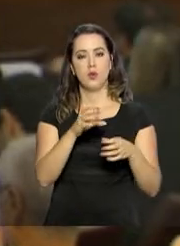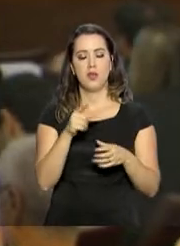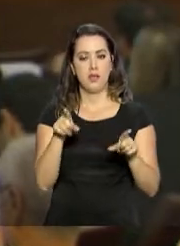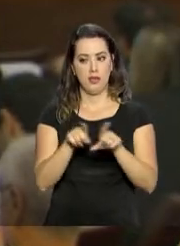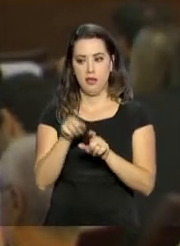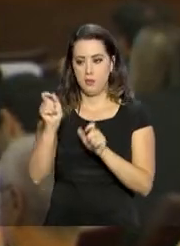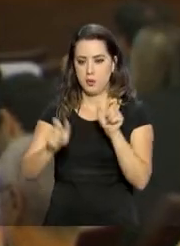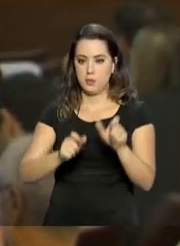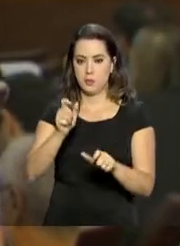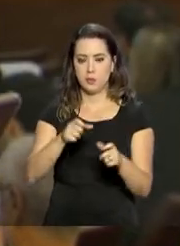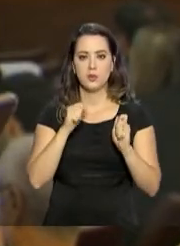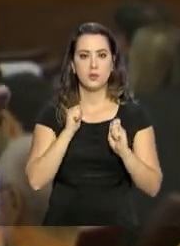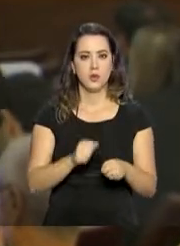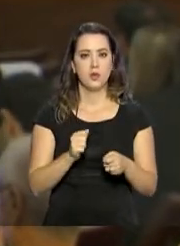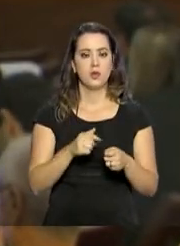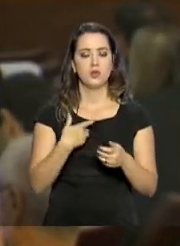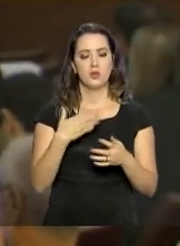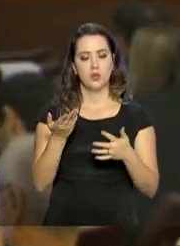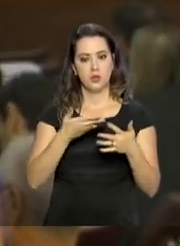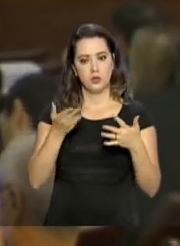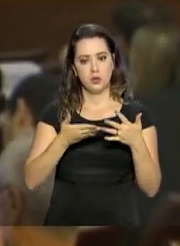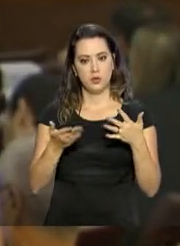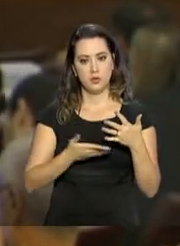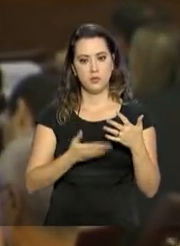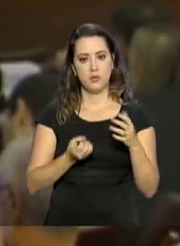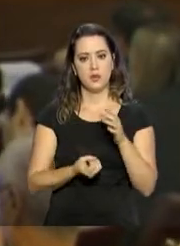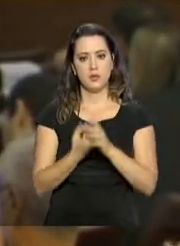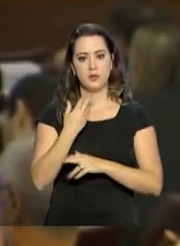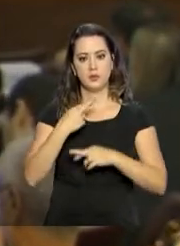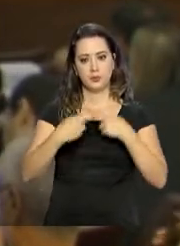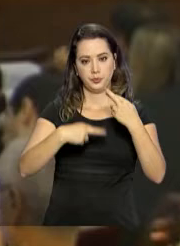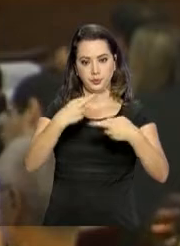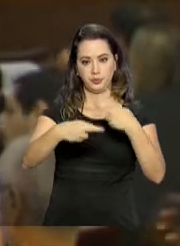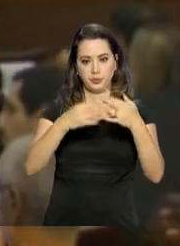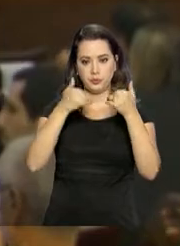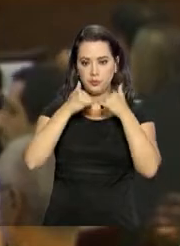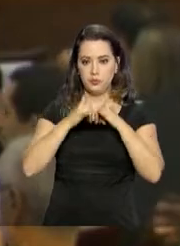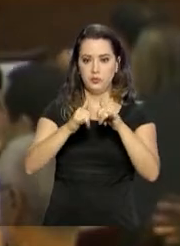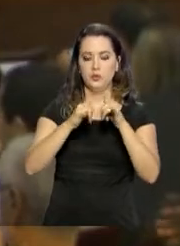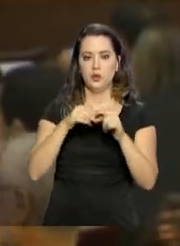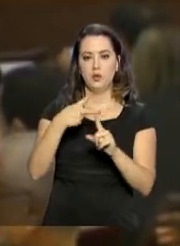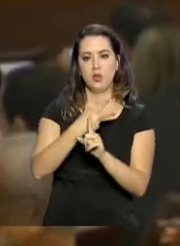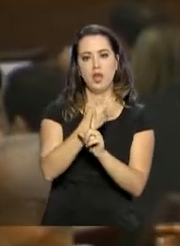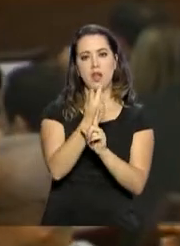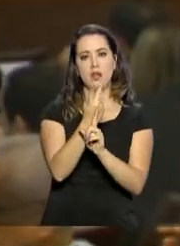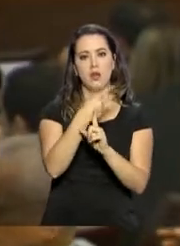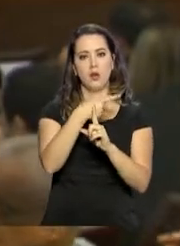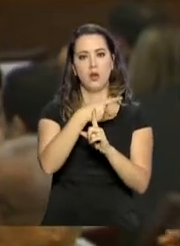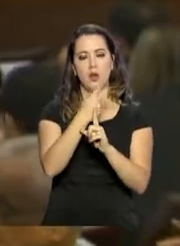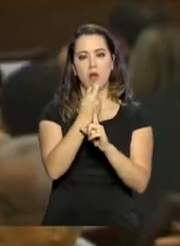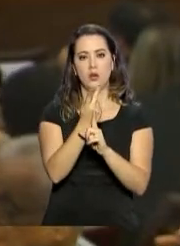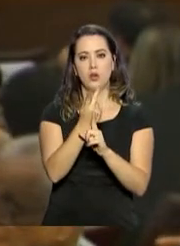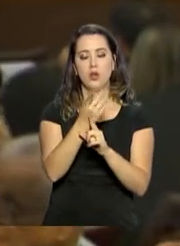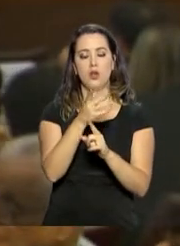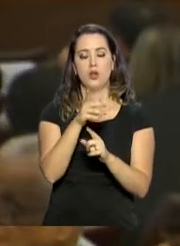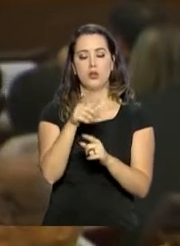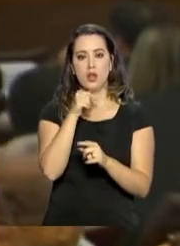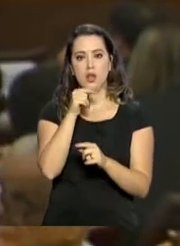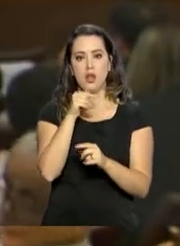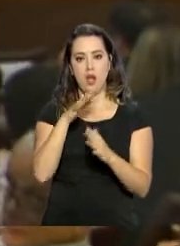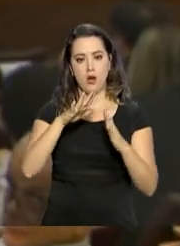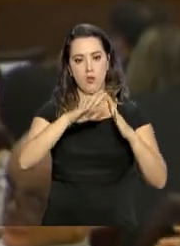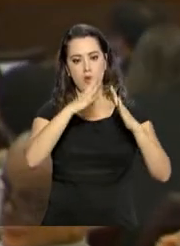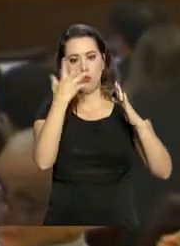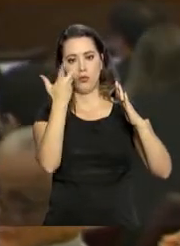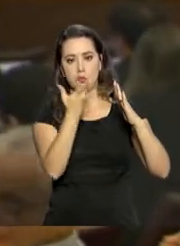física. Poderão ser financiados sistemas de geração de energia solar, eólica e de aquecimento de água por meio de placas solares.